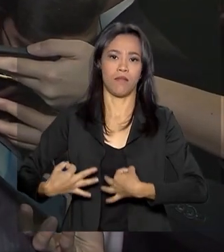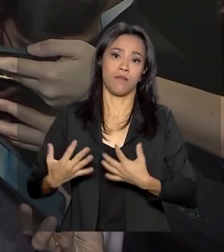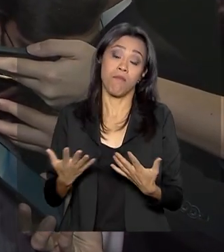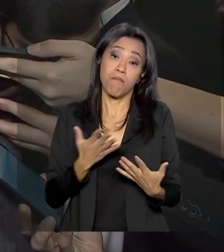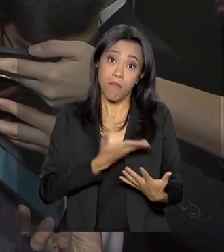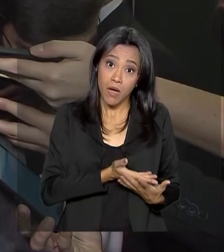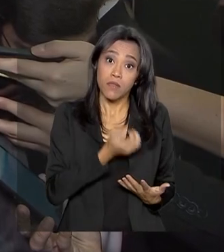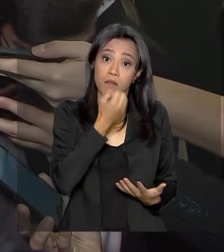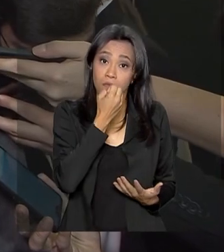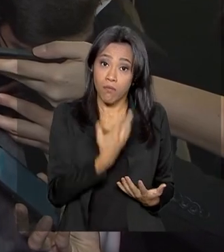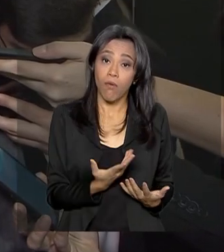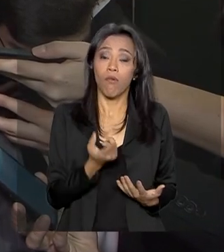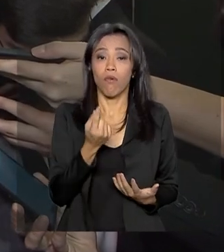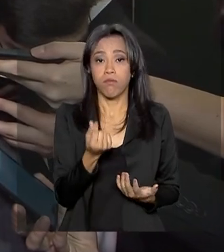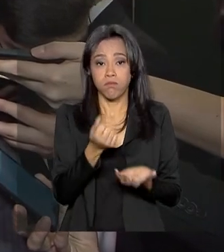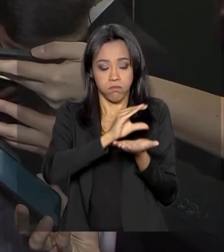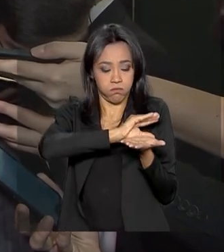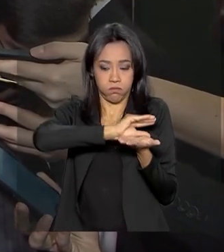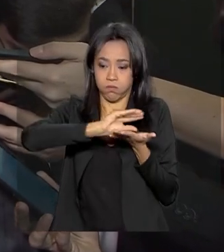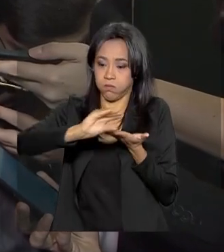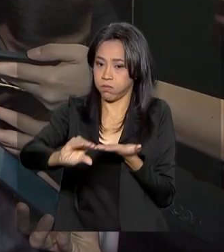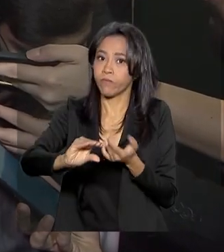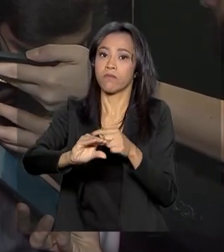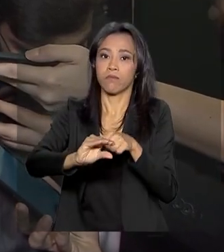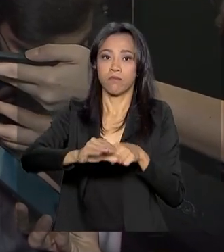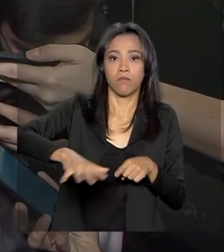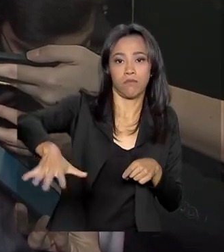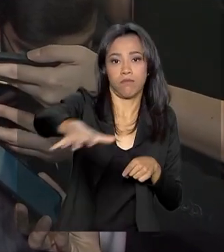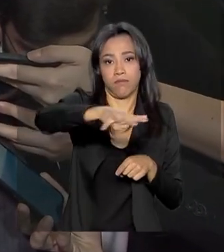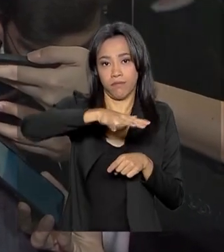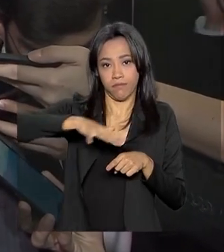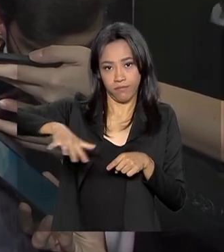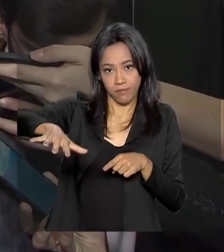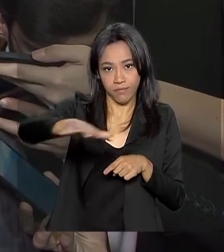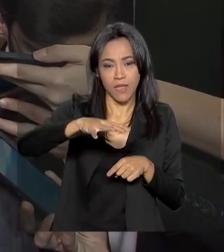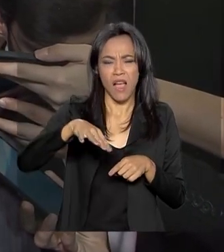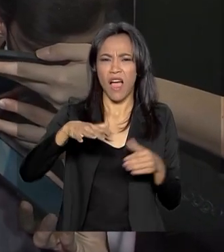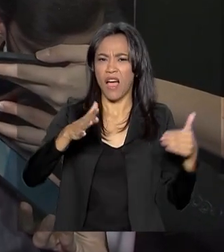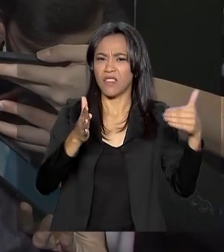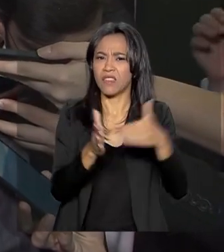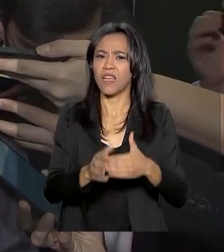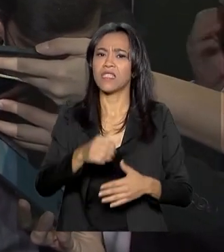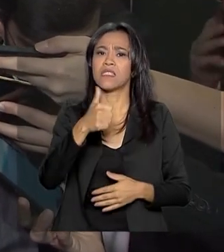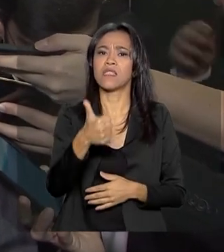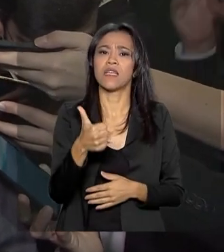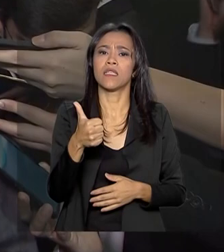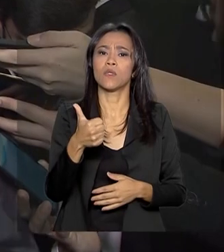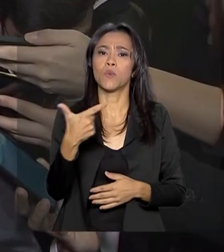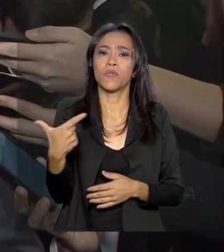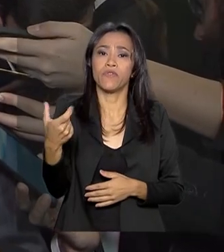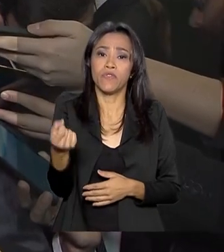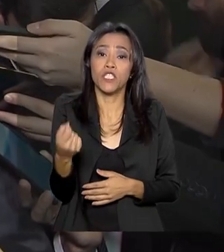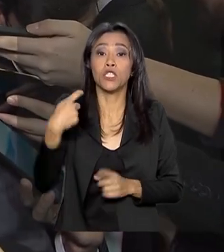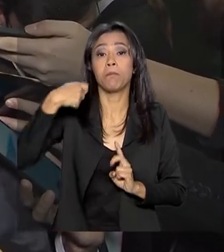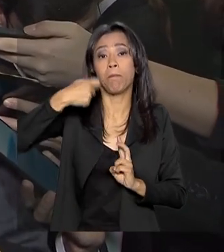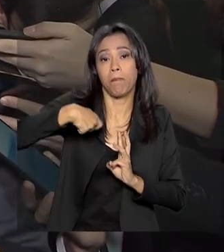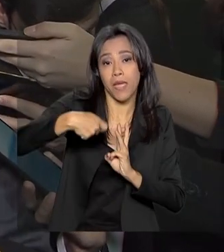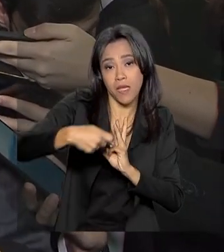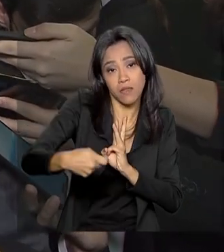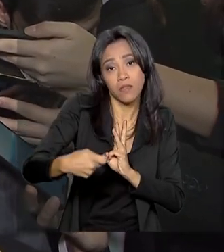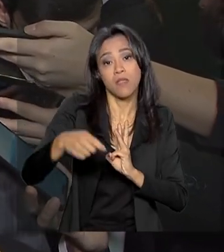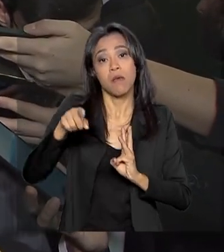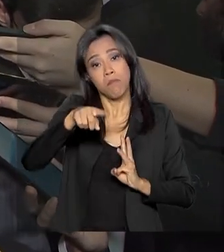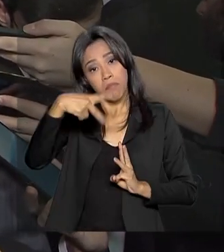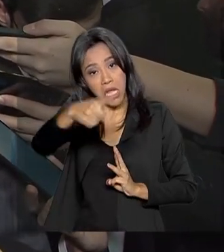oferta de crédito e ampliação até 120 meses para se alongar o perfil da dívida